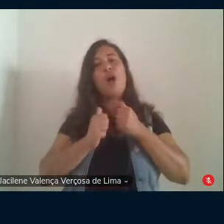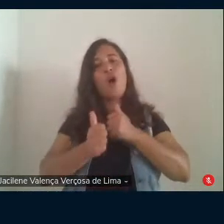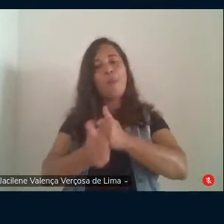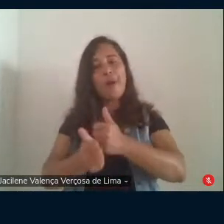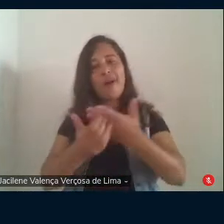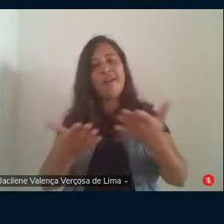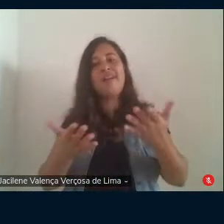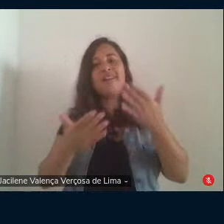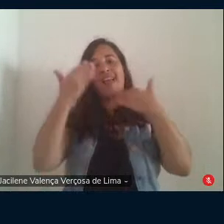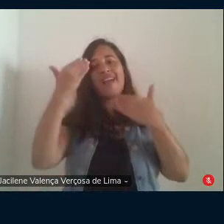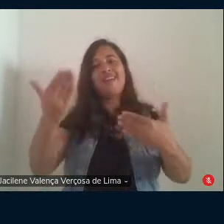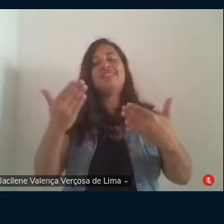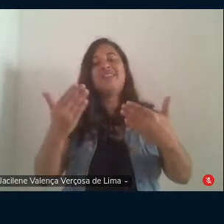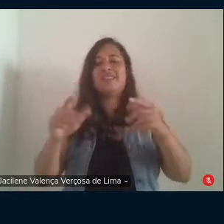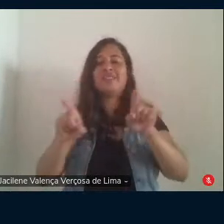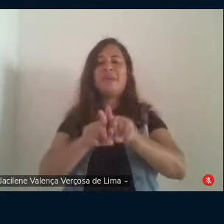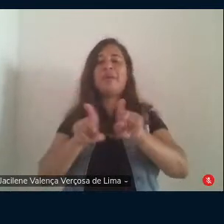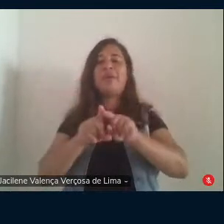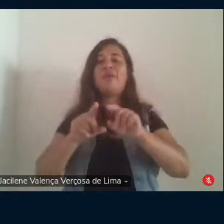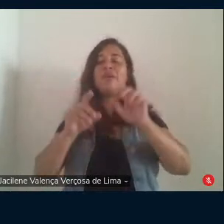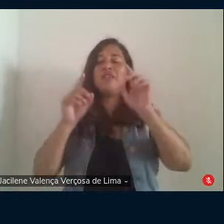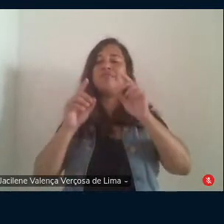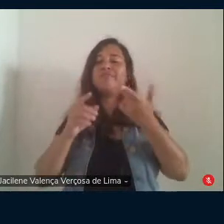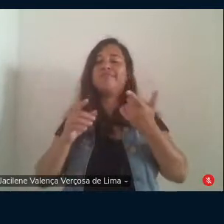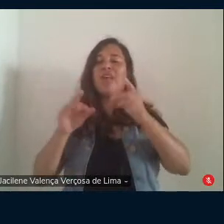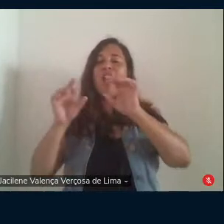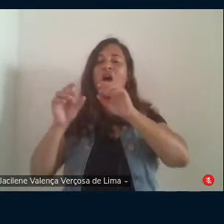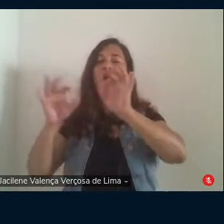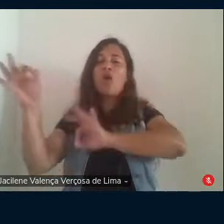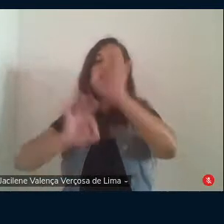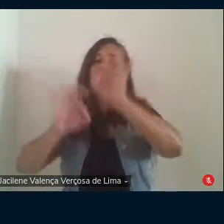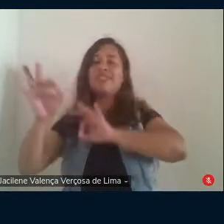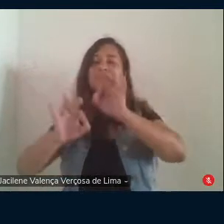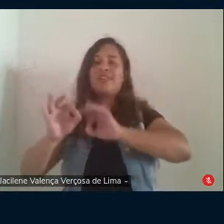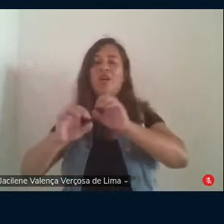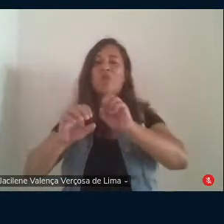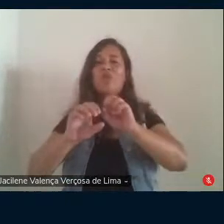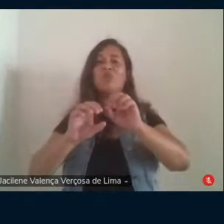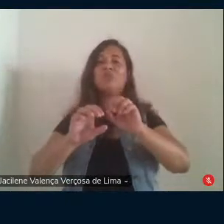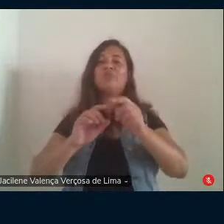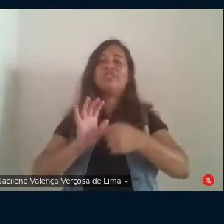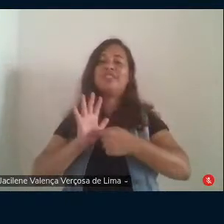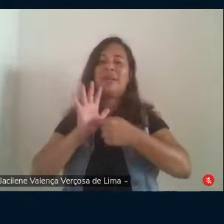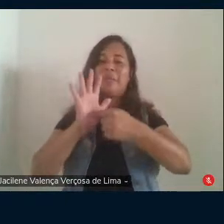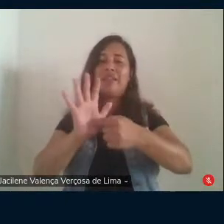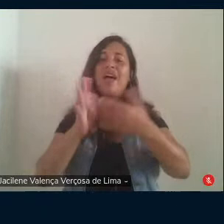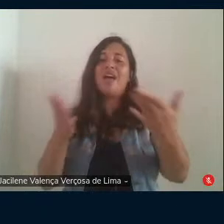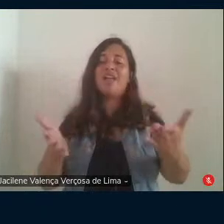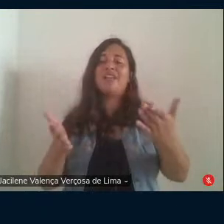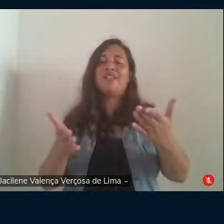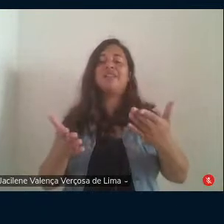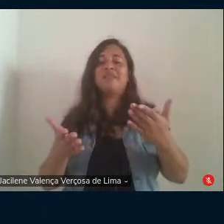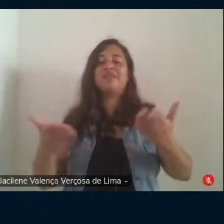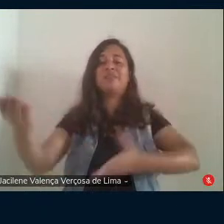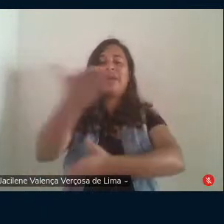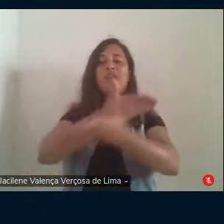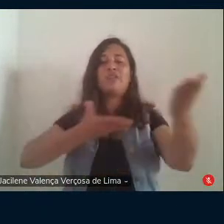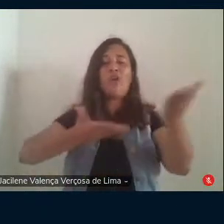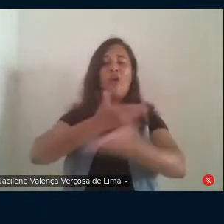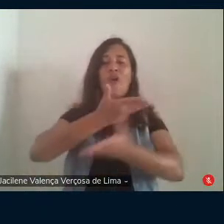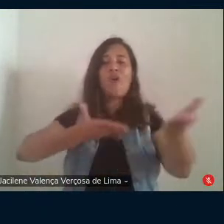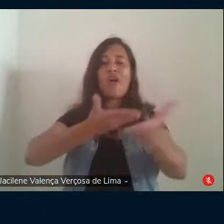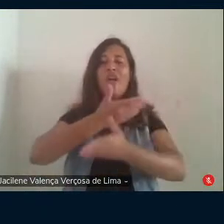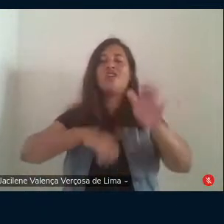especialmente a organização desse seminário pela oportunidade de trocas e aprendizados eu gostaria de chamar a nossa